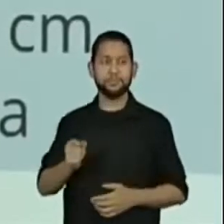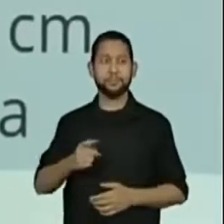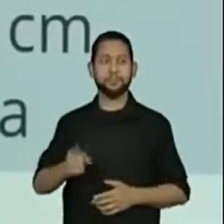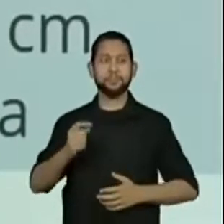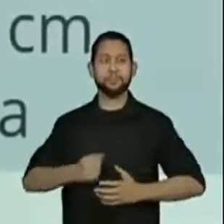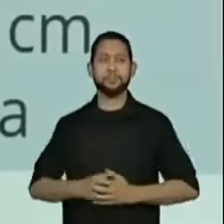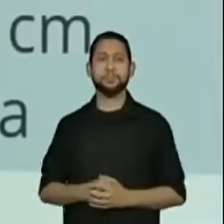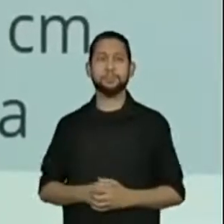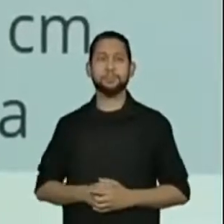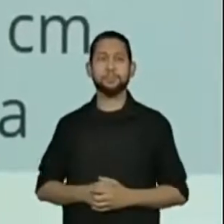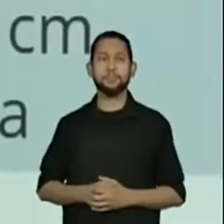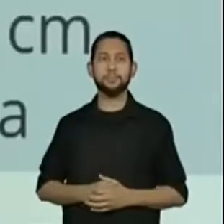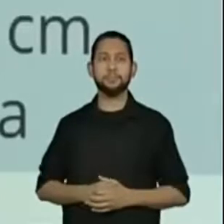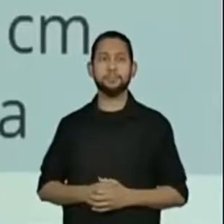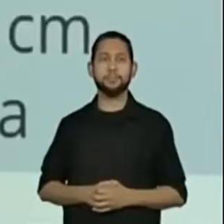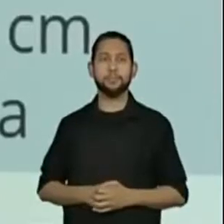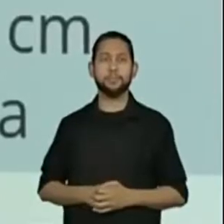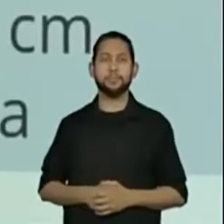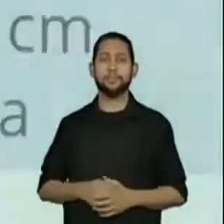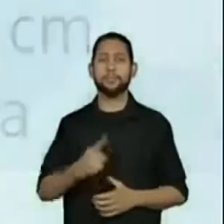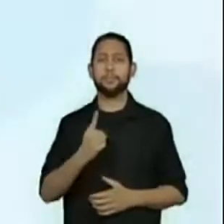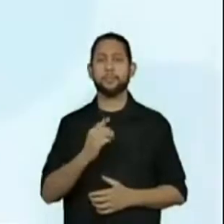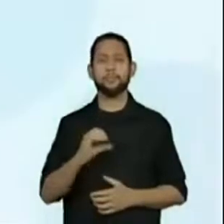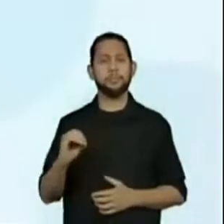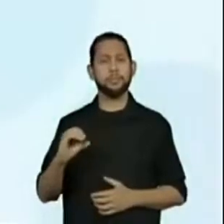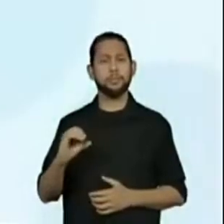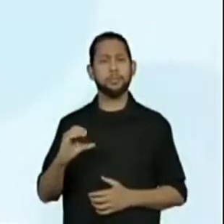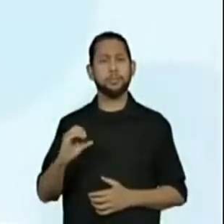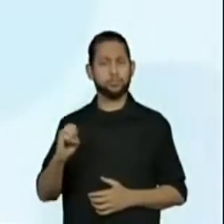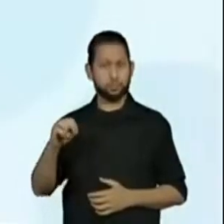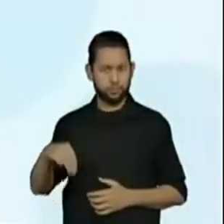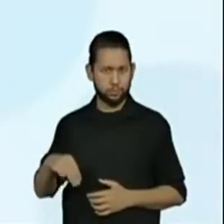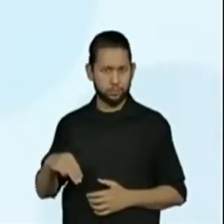100 centímetros